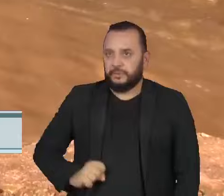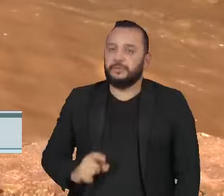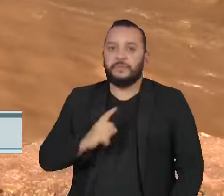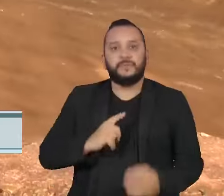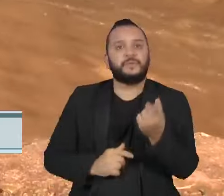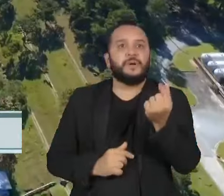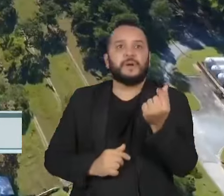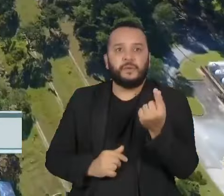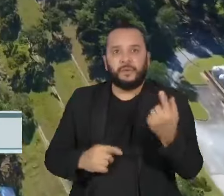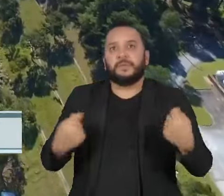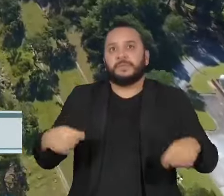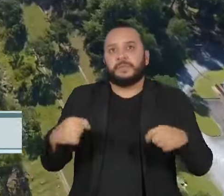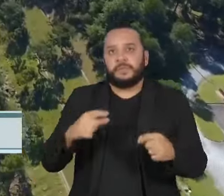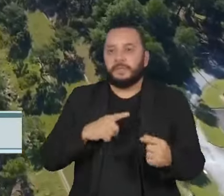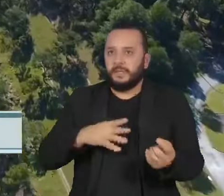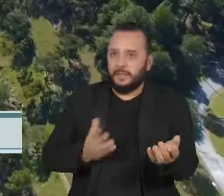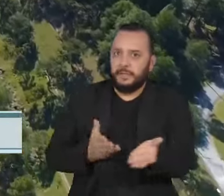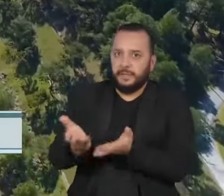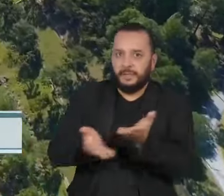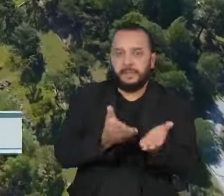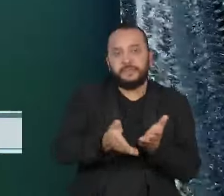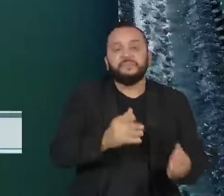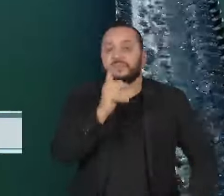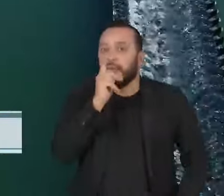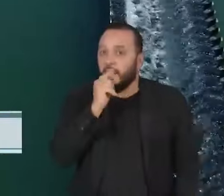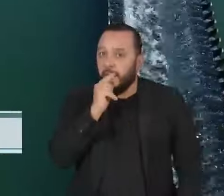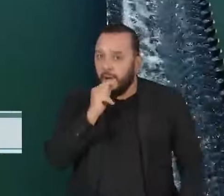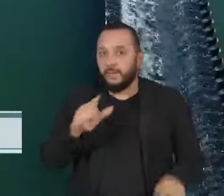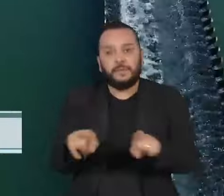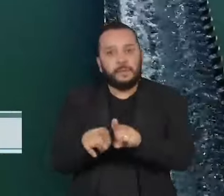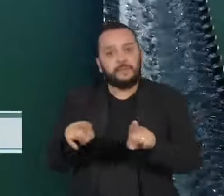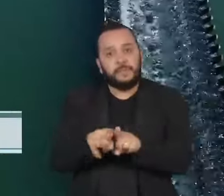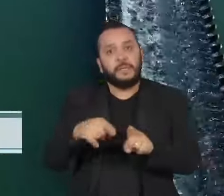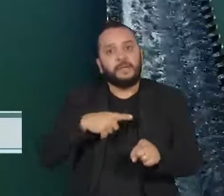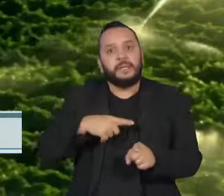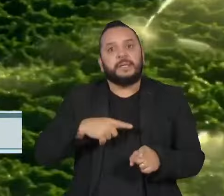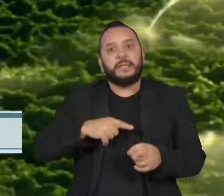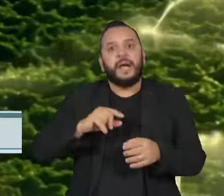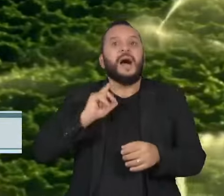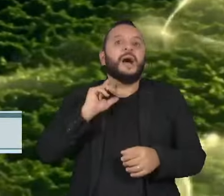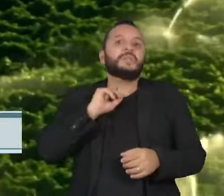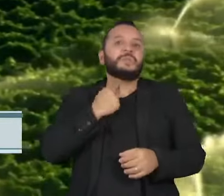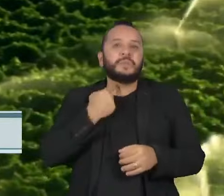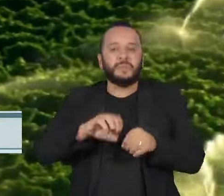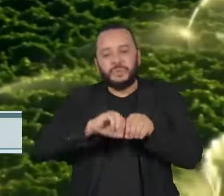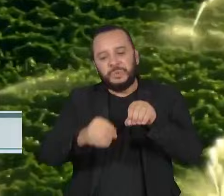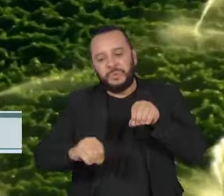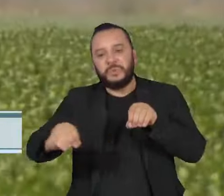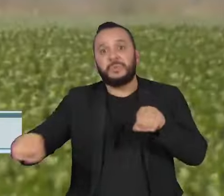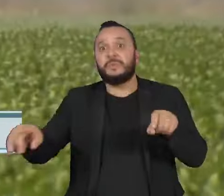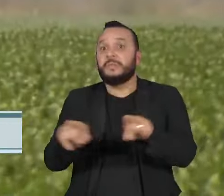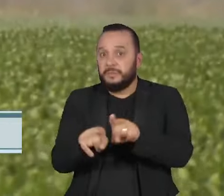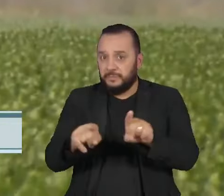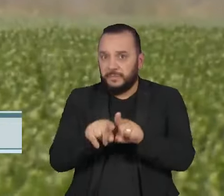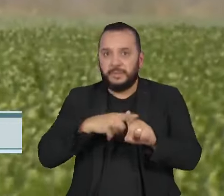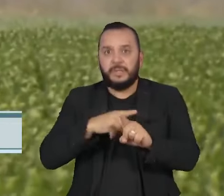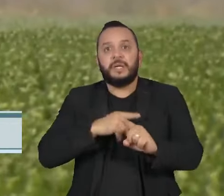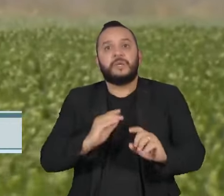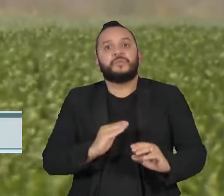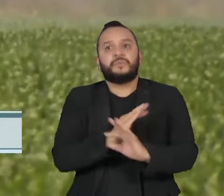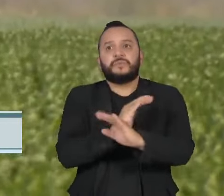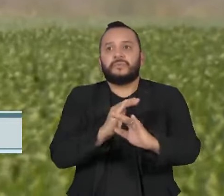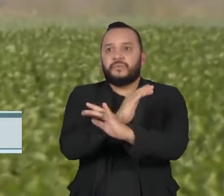garantir não só o tratamento de água e esgoto a todos os brasileiros, mas também ao manejo correto dos recursos